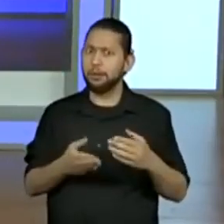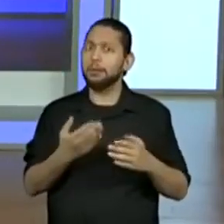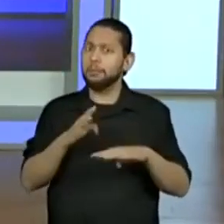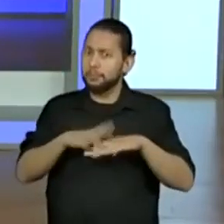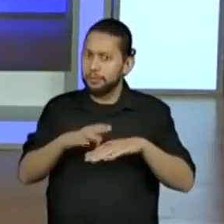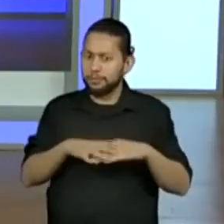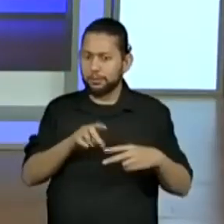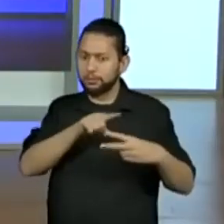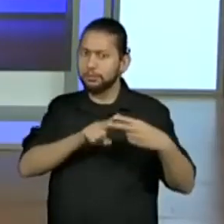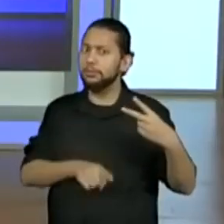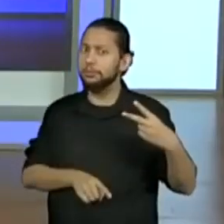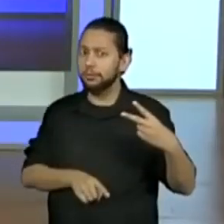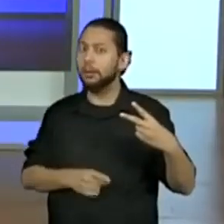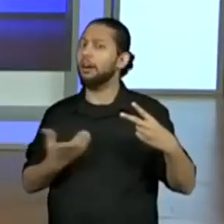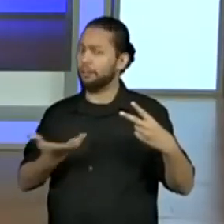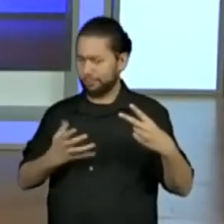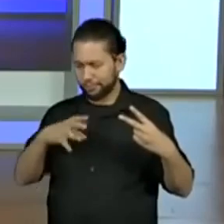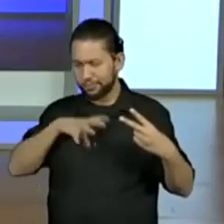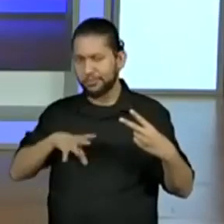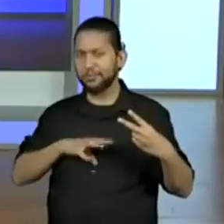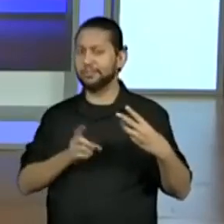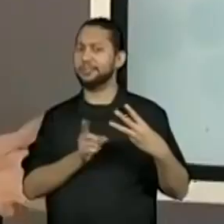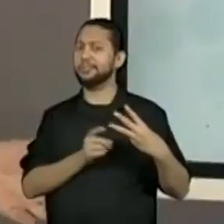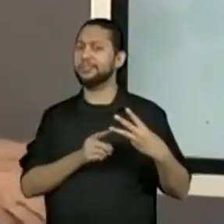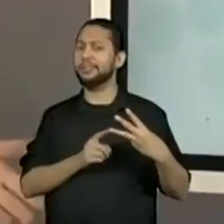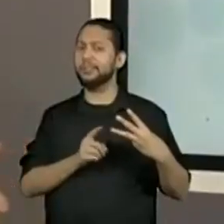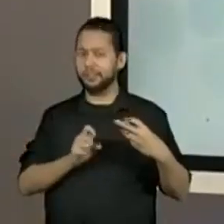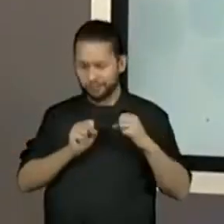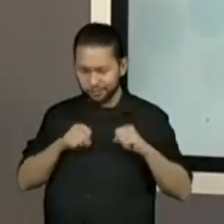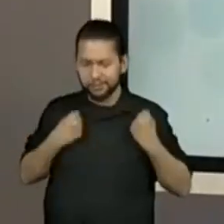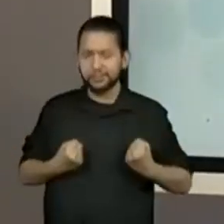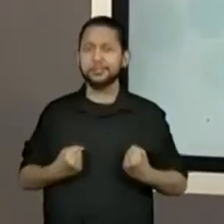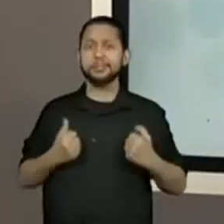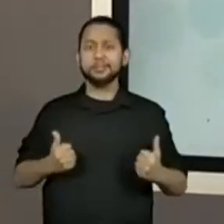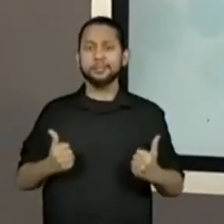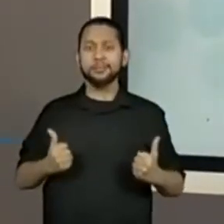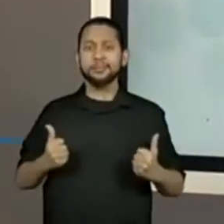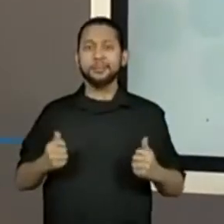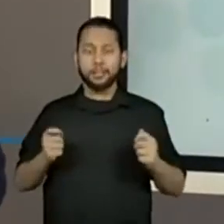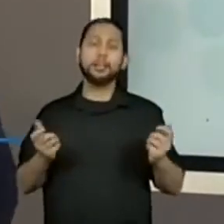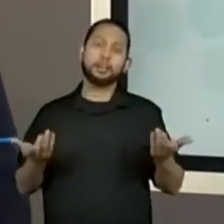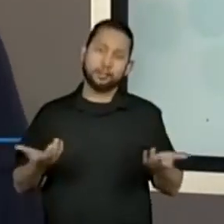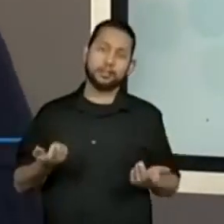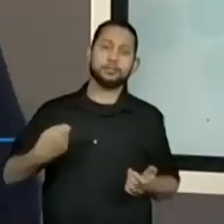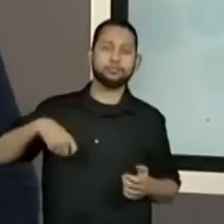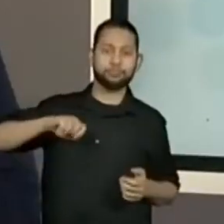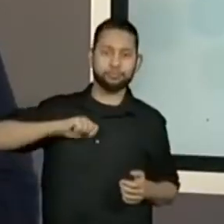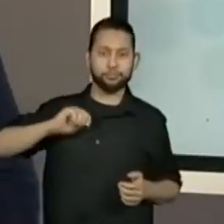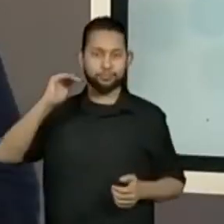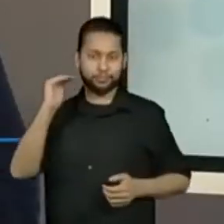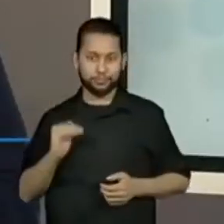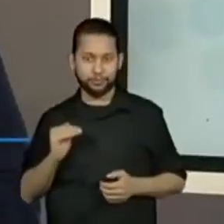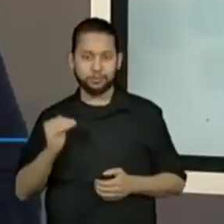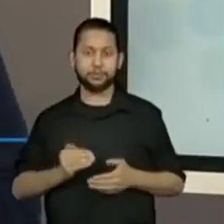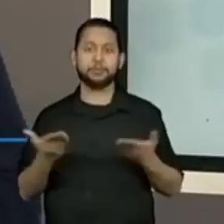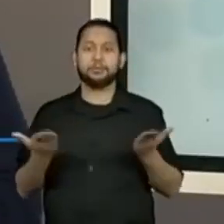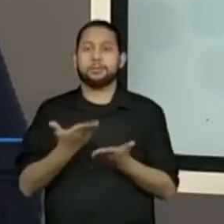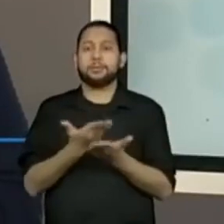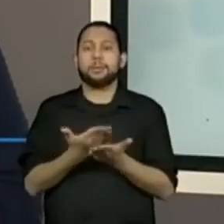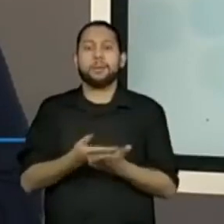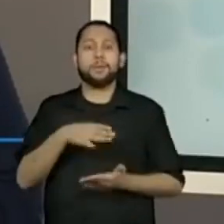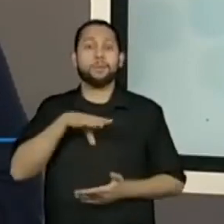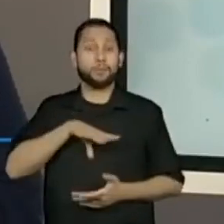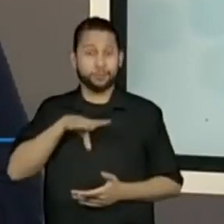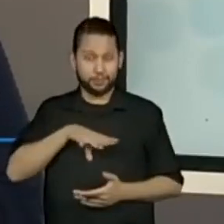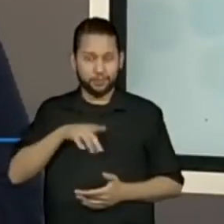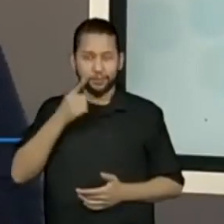fôlego total para essa aula de língua portuguesa, não é mesmo? Então, eu sou a professora Joyce, essa é mais uma aula de língua portuguesa. Vamos